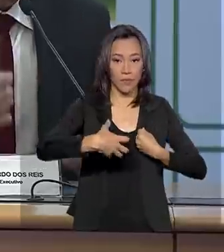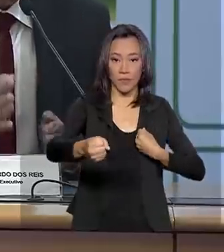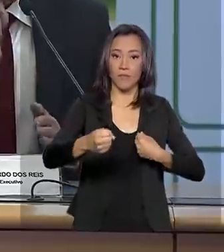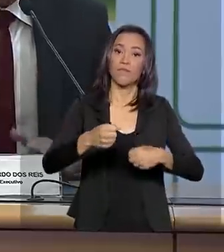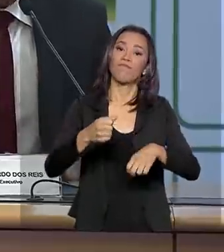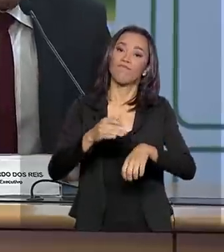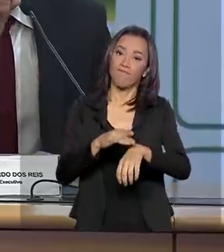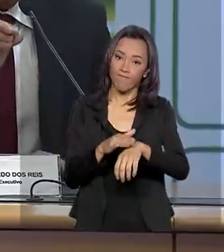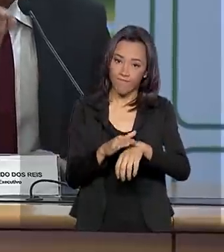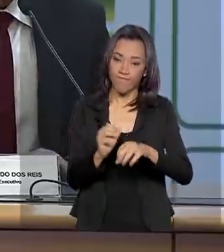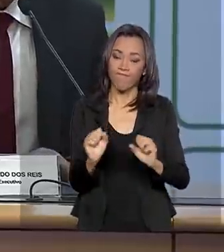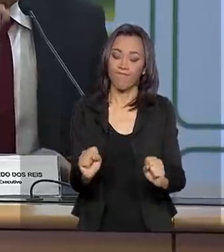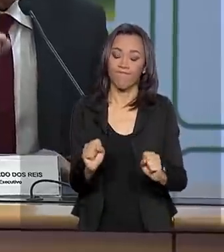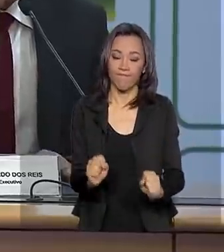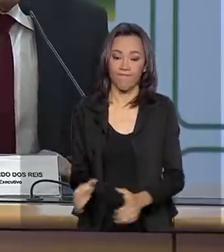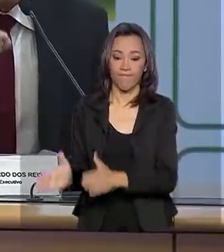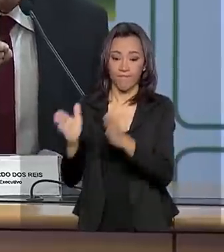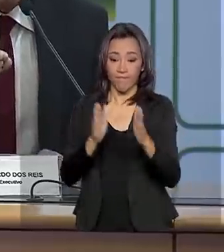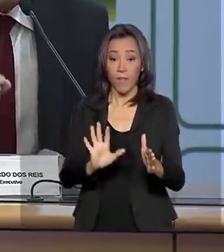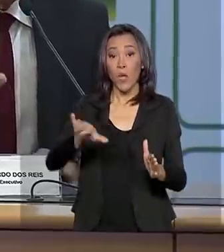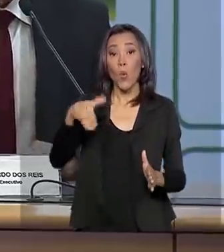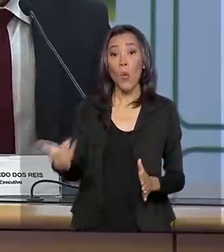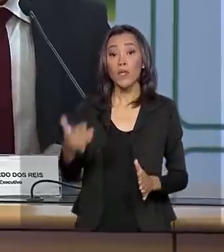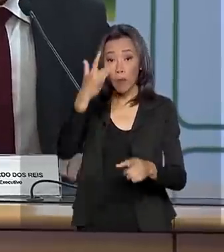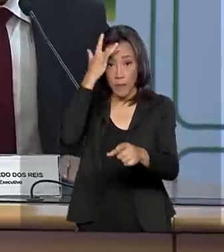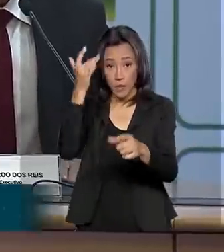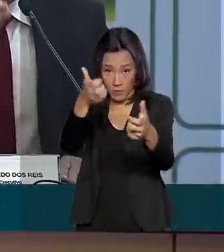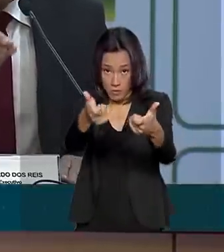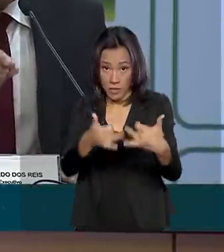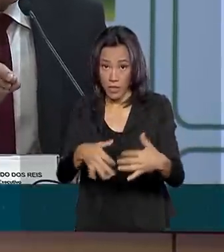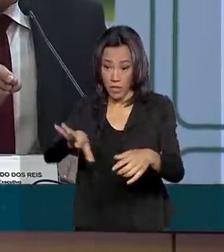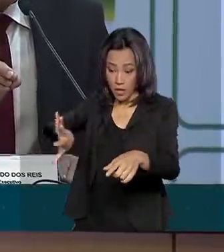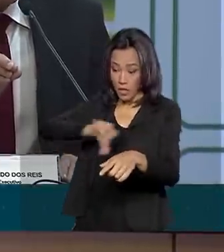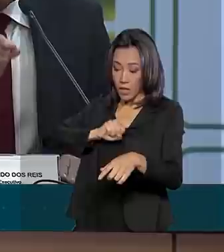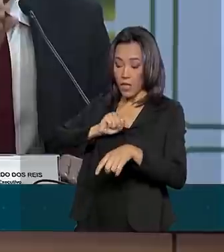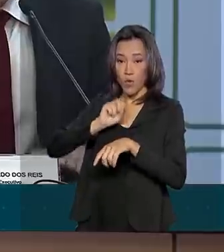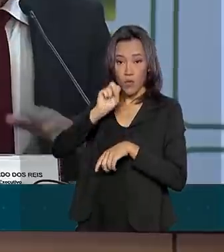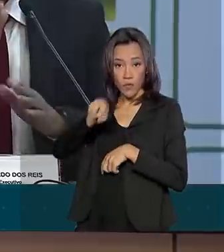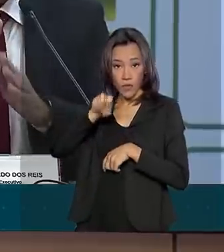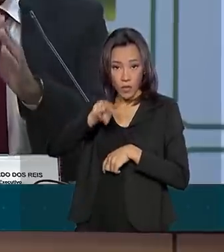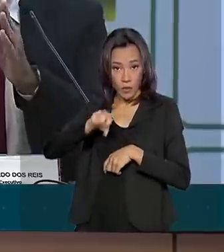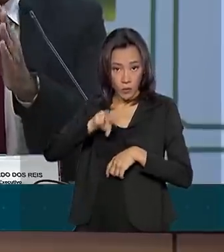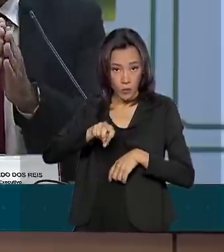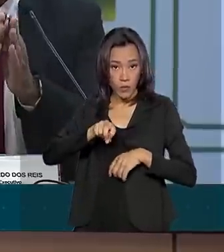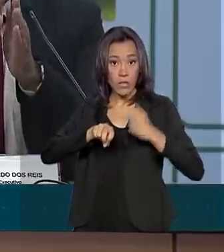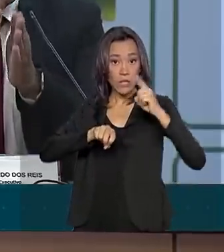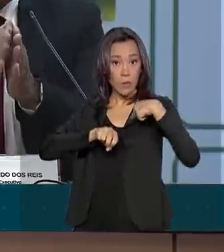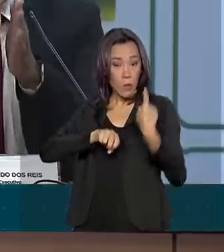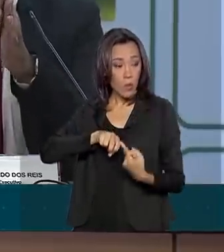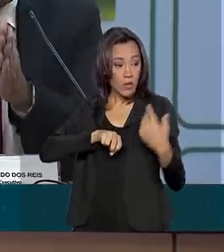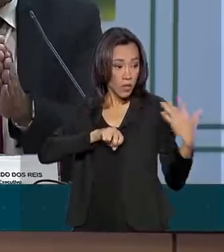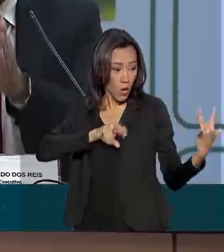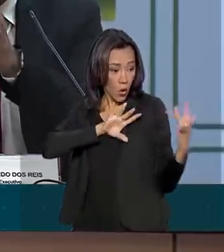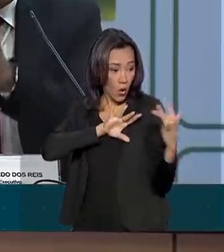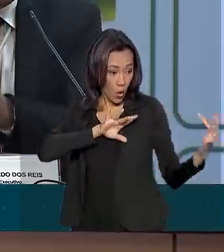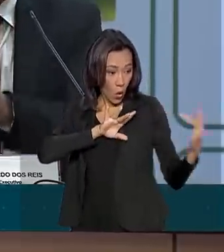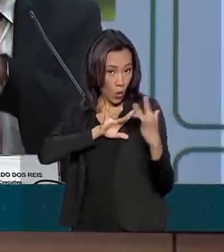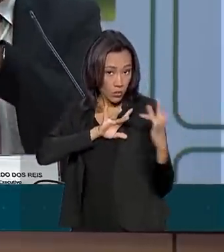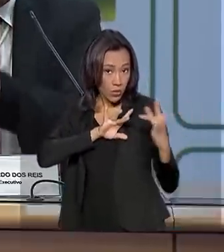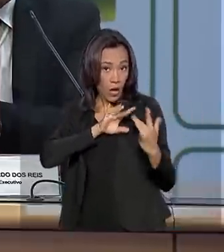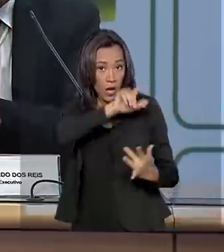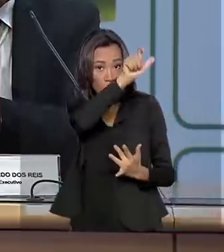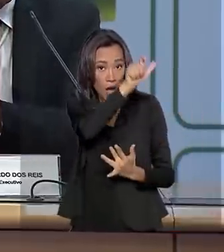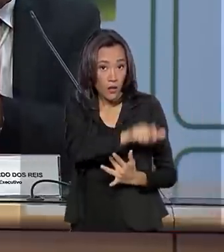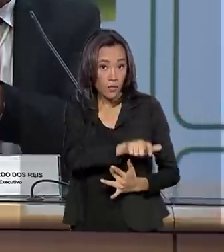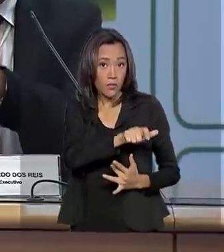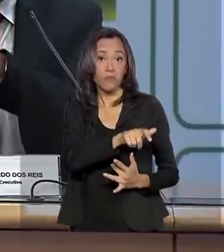do vírus. Quando alguém adquire o vírus e consegue-se fazer o contato, ele teve contato com um caso